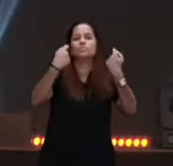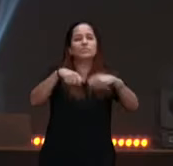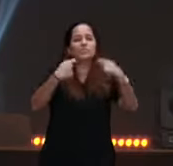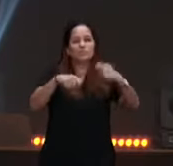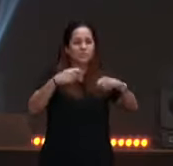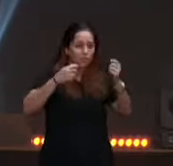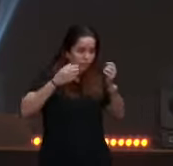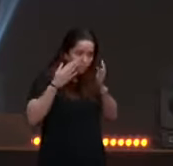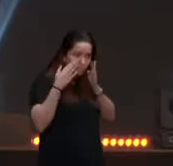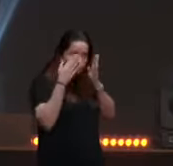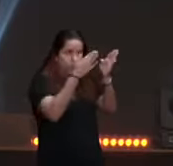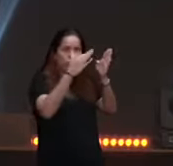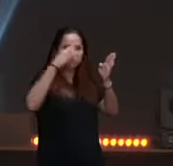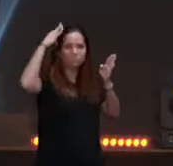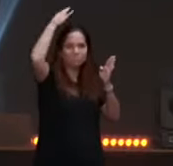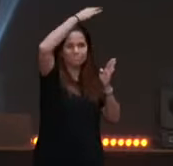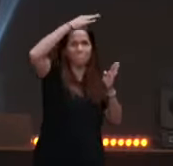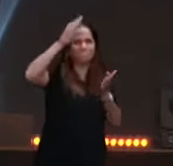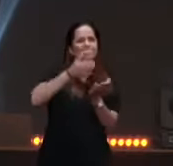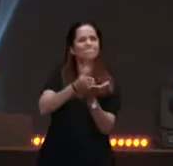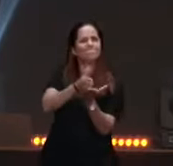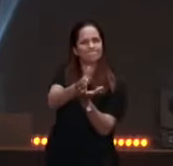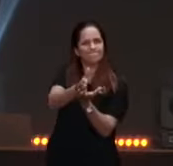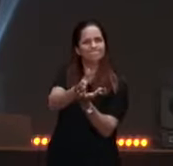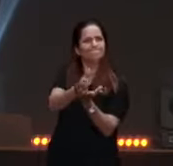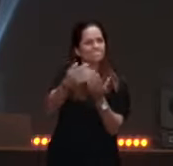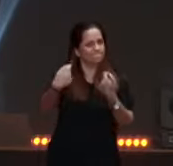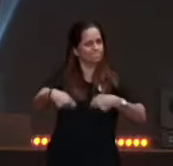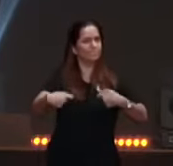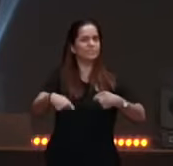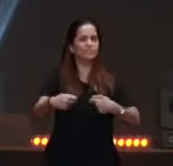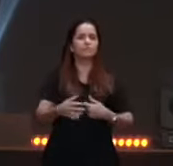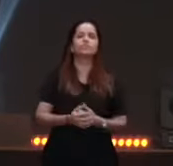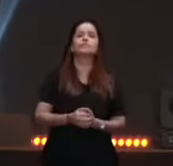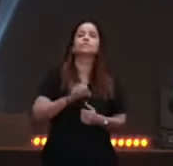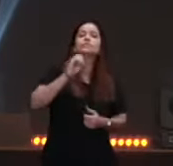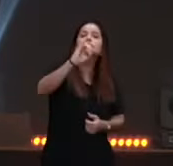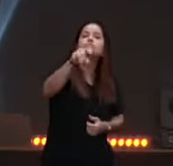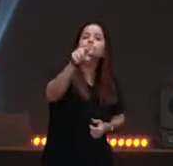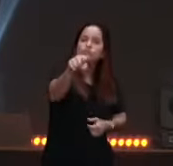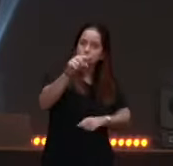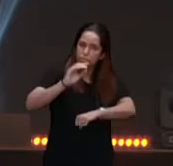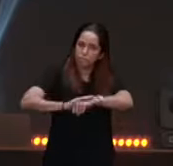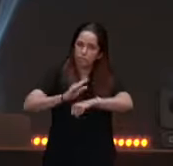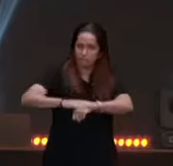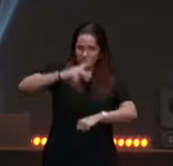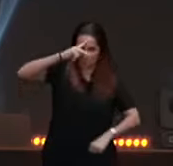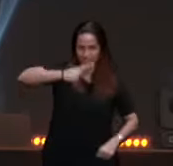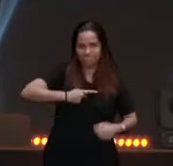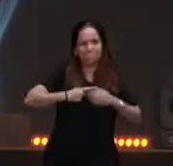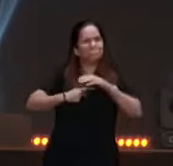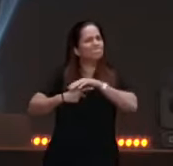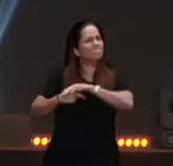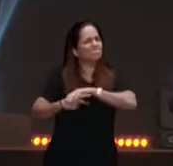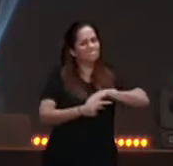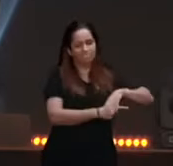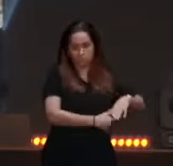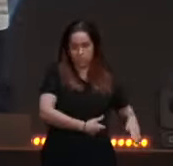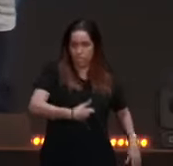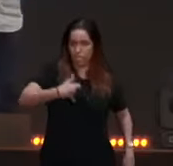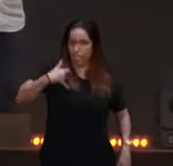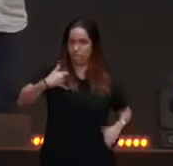quem realmente vence o seu eu, luta contra a sua vaidade, sabe qual o sonho,